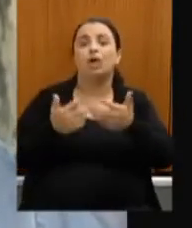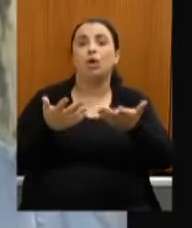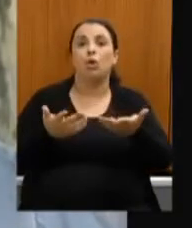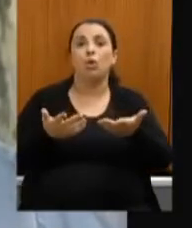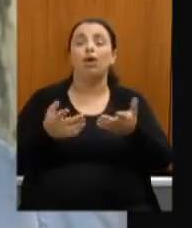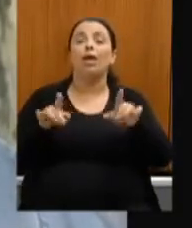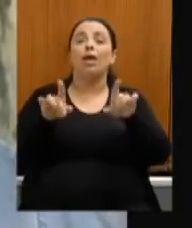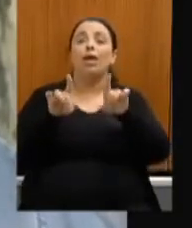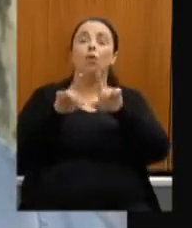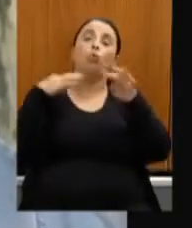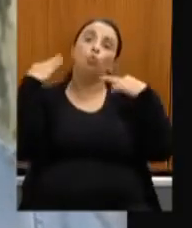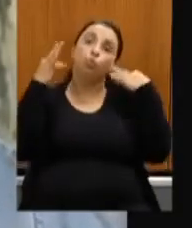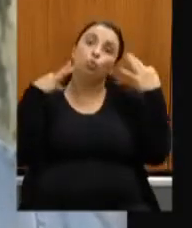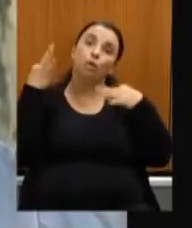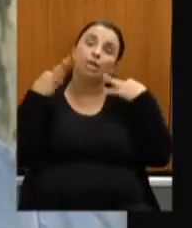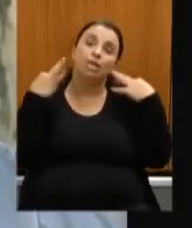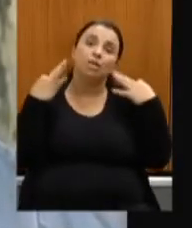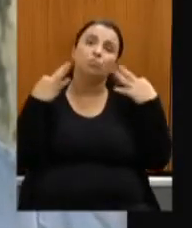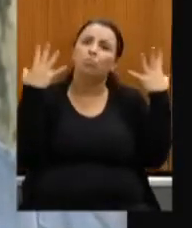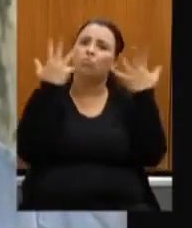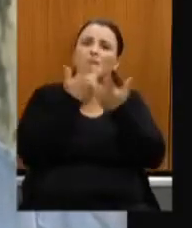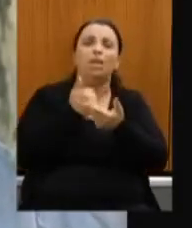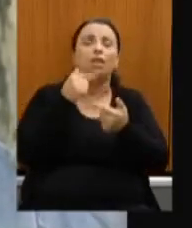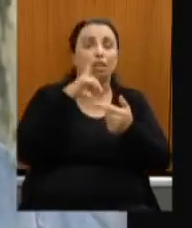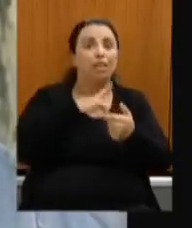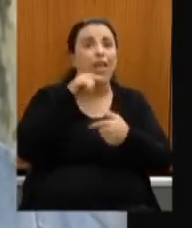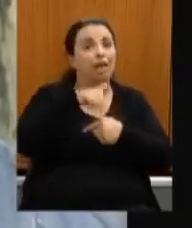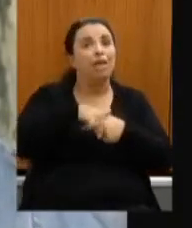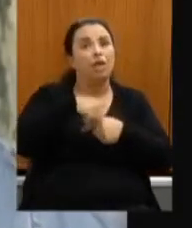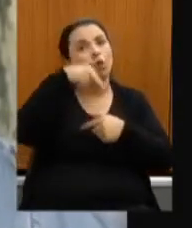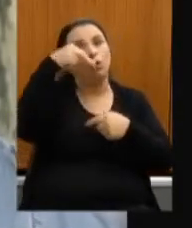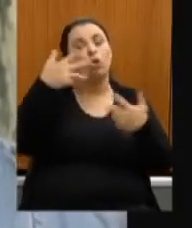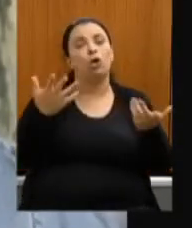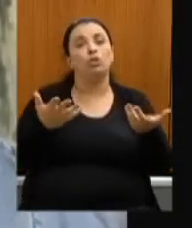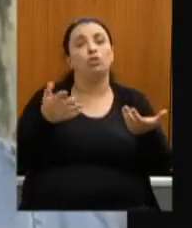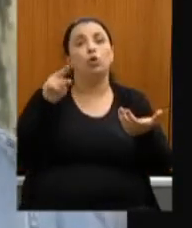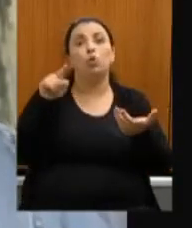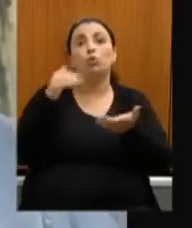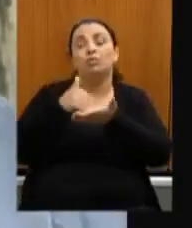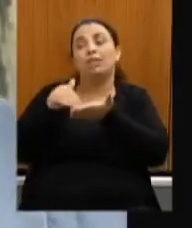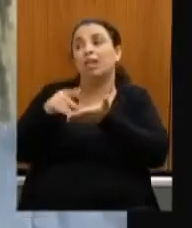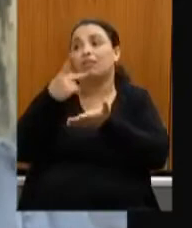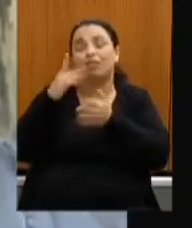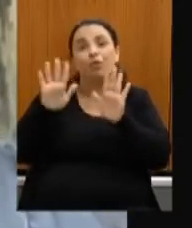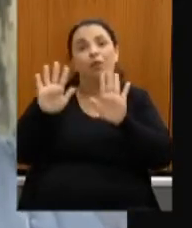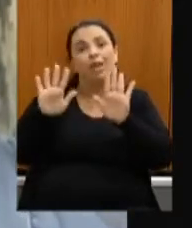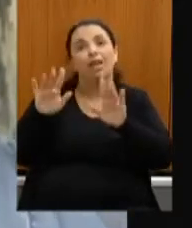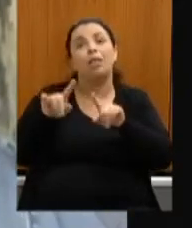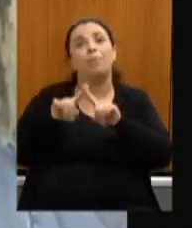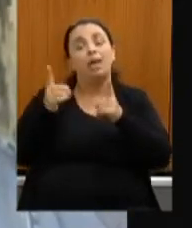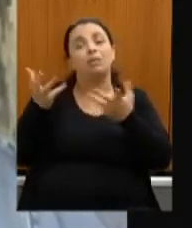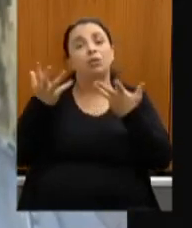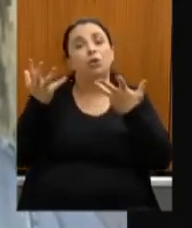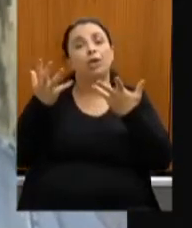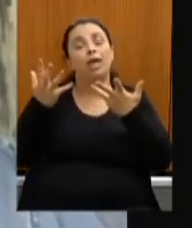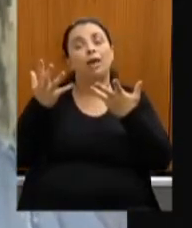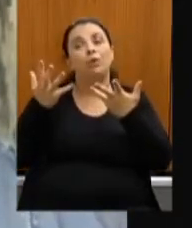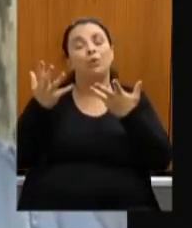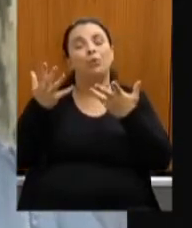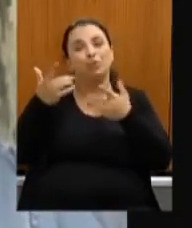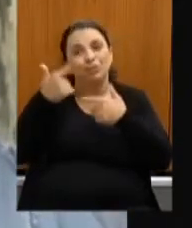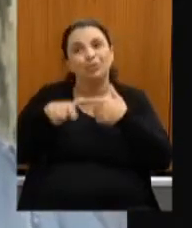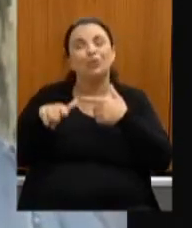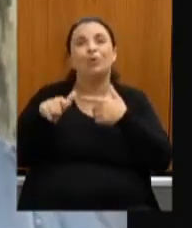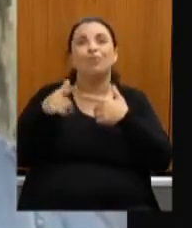e eu gostaria também que o secretário pudesse ele não citou nada não falou nada mas pelo menos eu quero eu quero chamar atenção